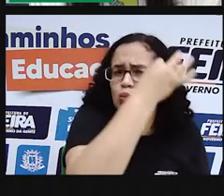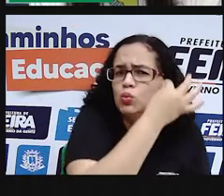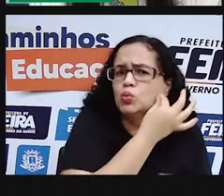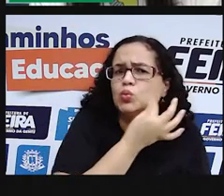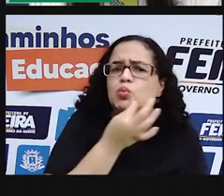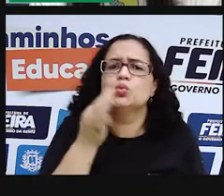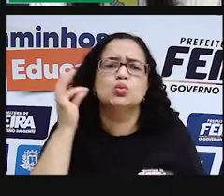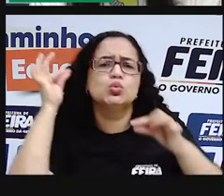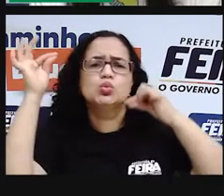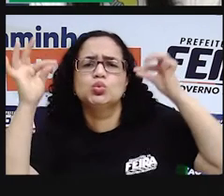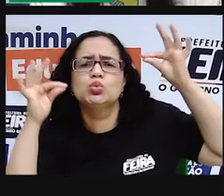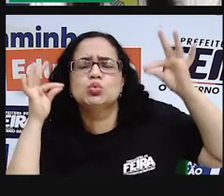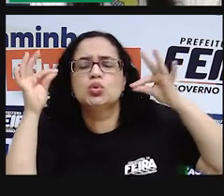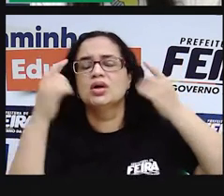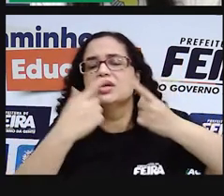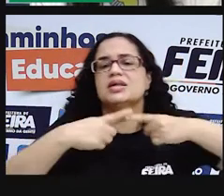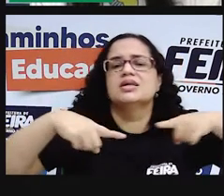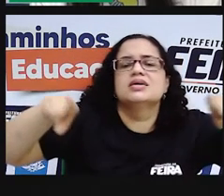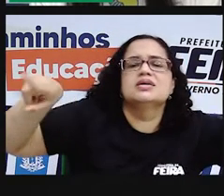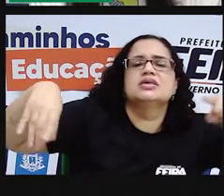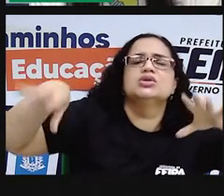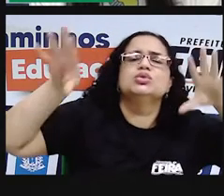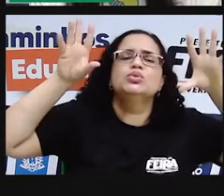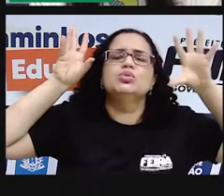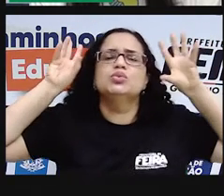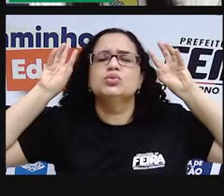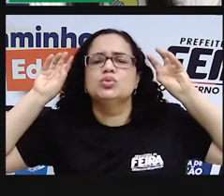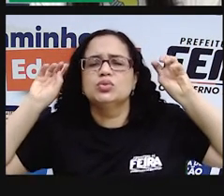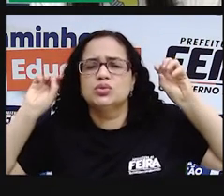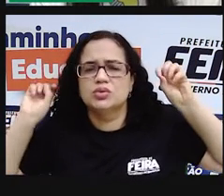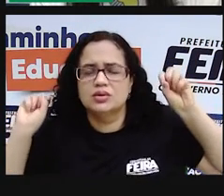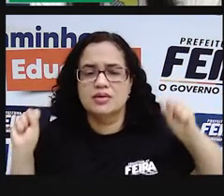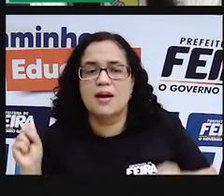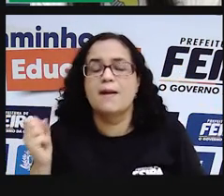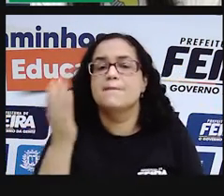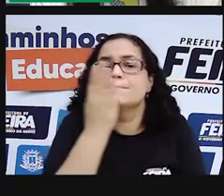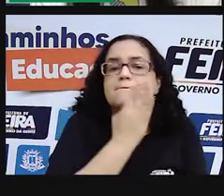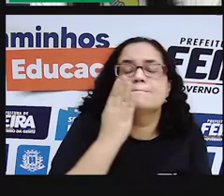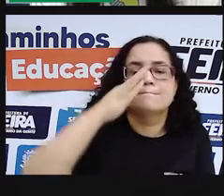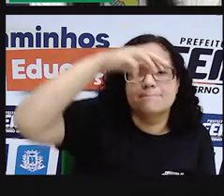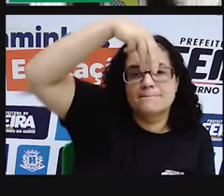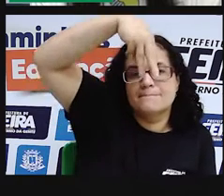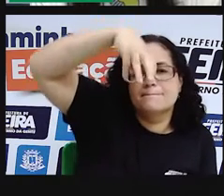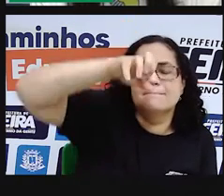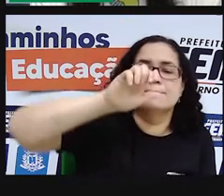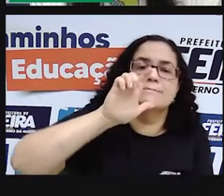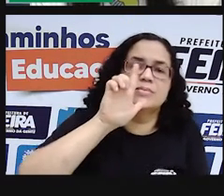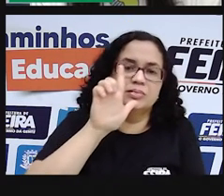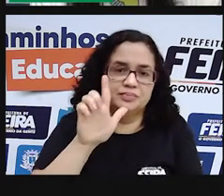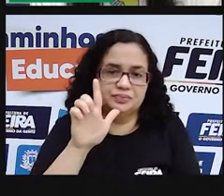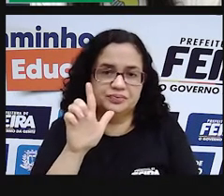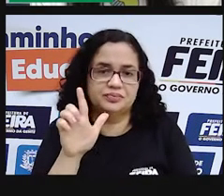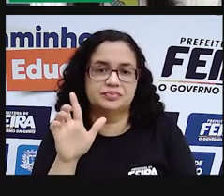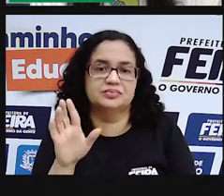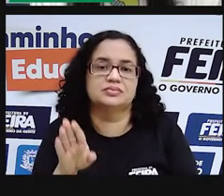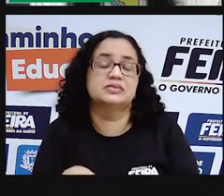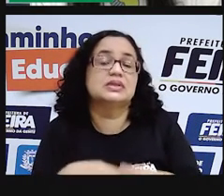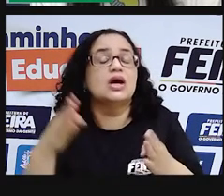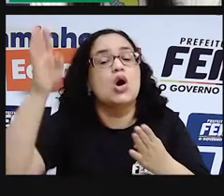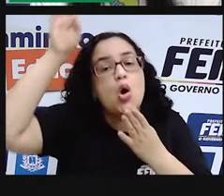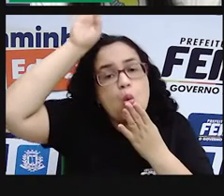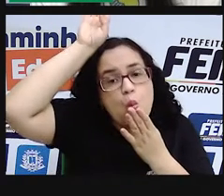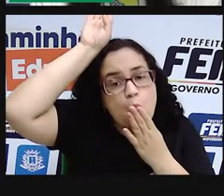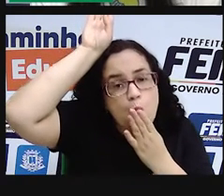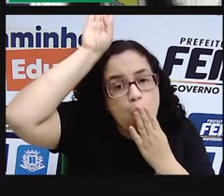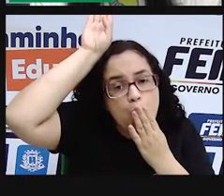Zunzunavam canções nos seus ouvidos. Davam-lhe mel, muito mel, até a índiazinha